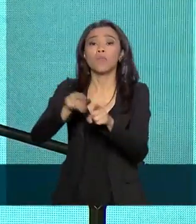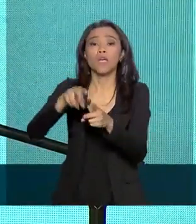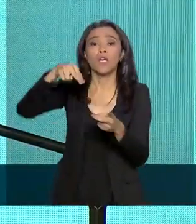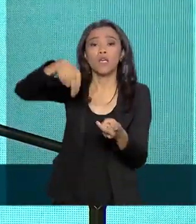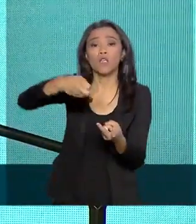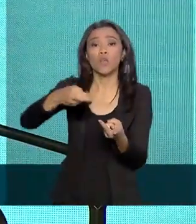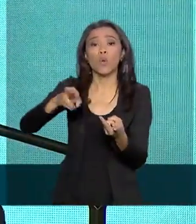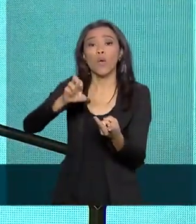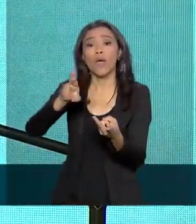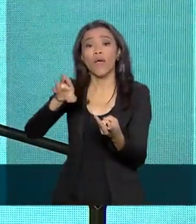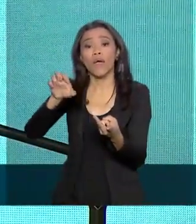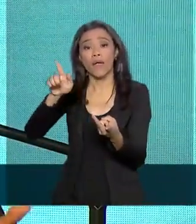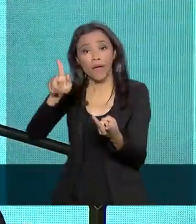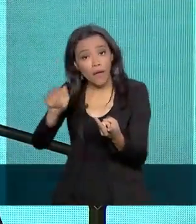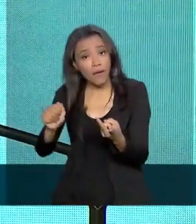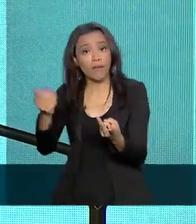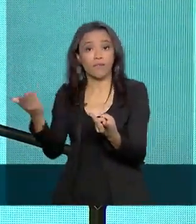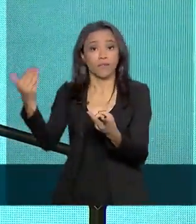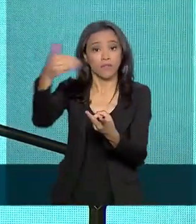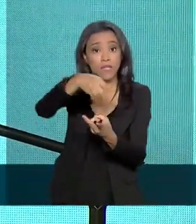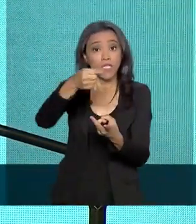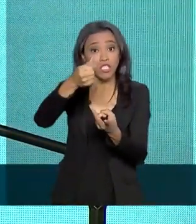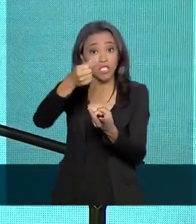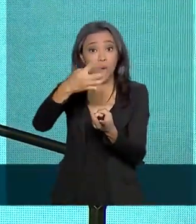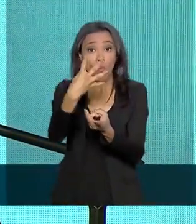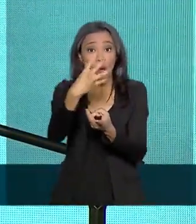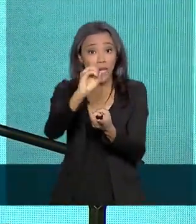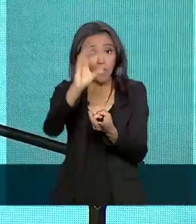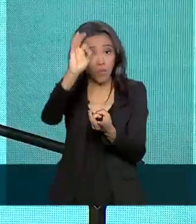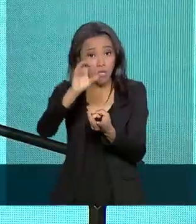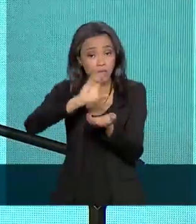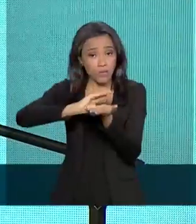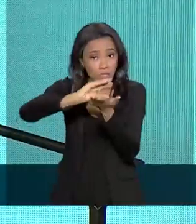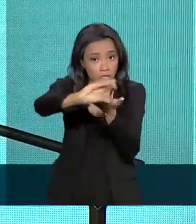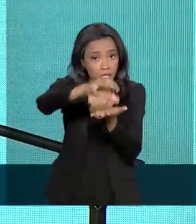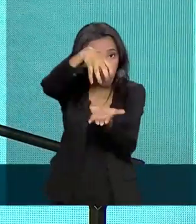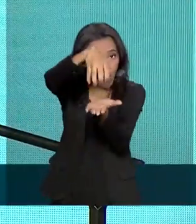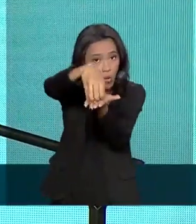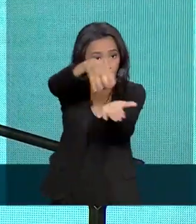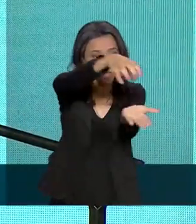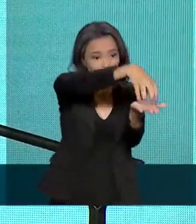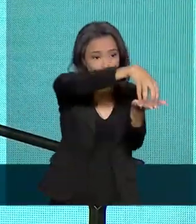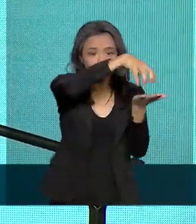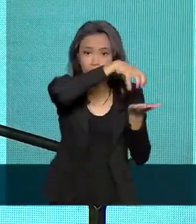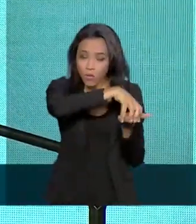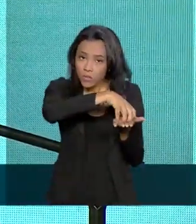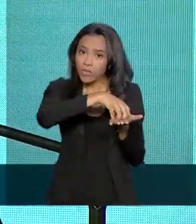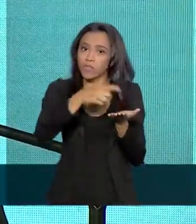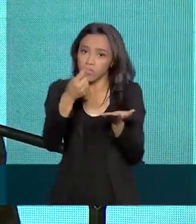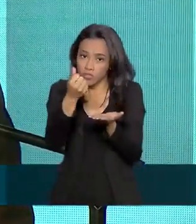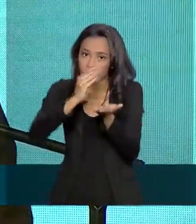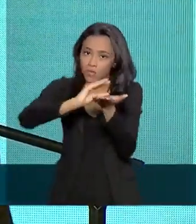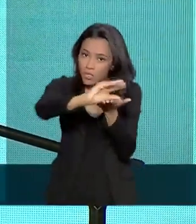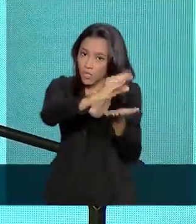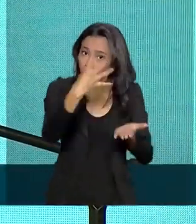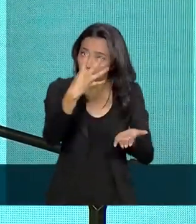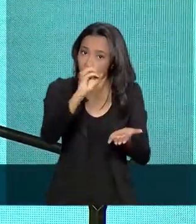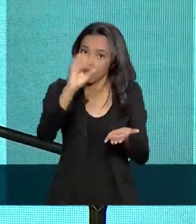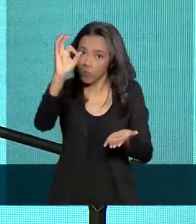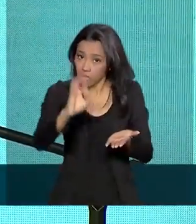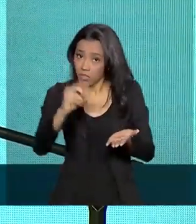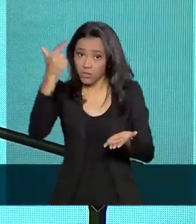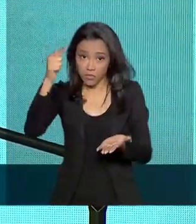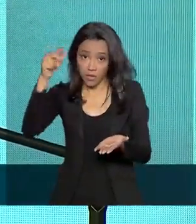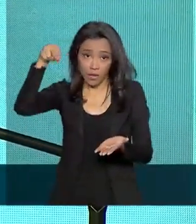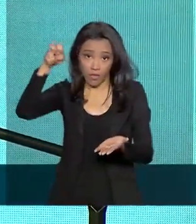40% ia diretamente para ONGs, tão caridosas, que não tem nenhuma no interior, lá no sertão